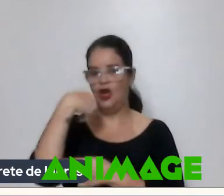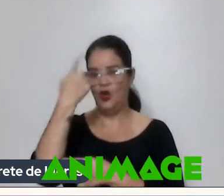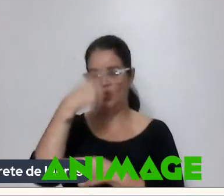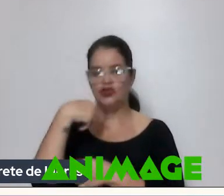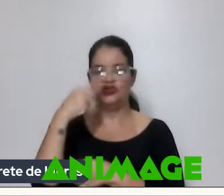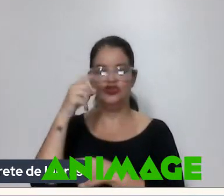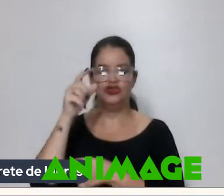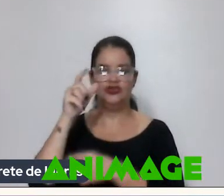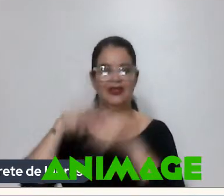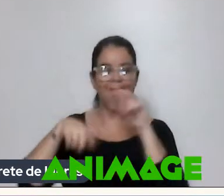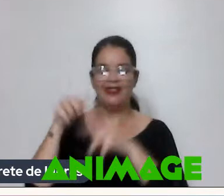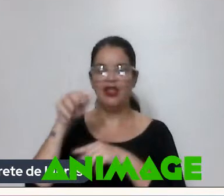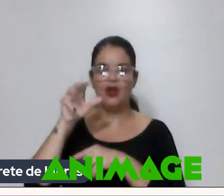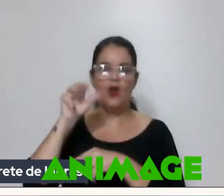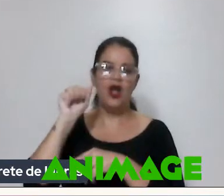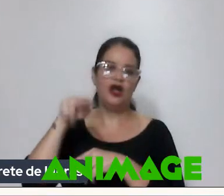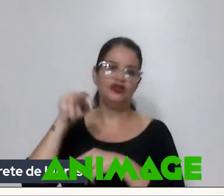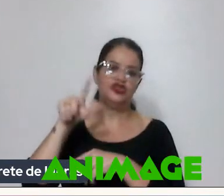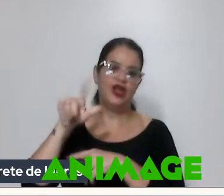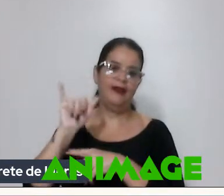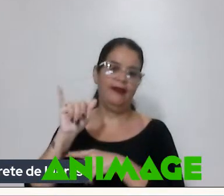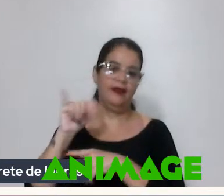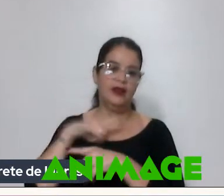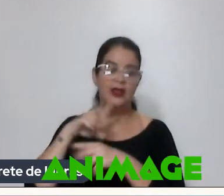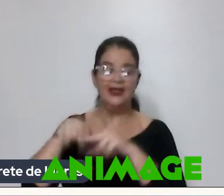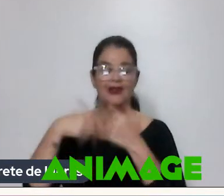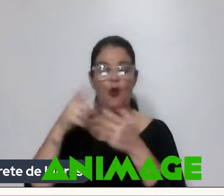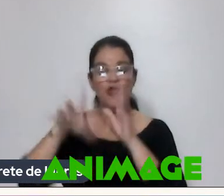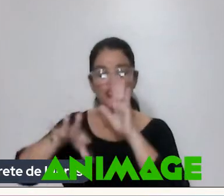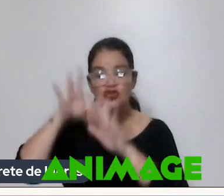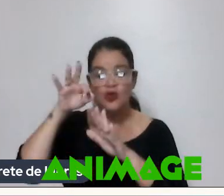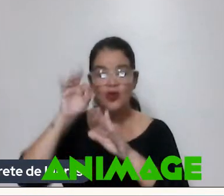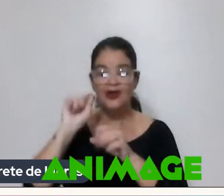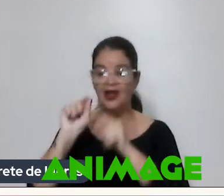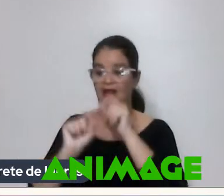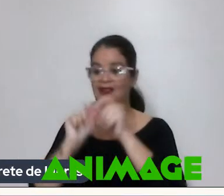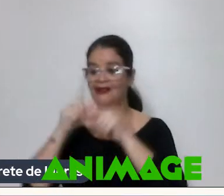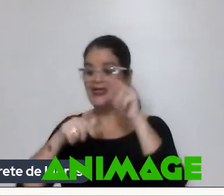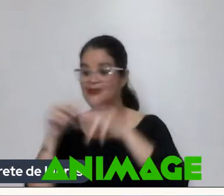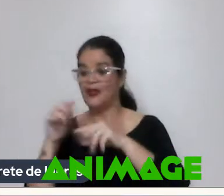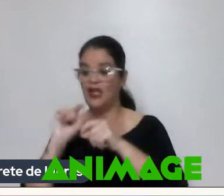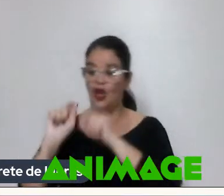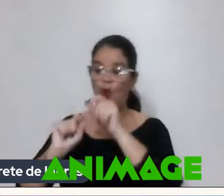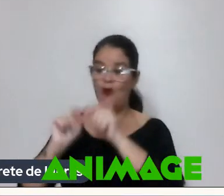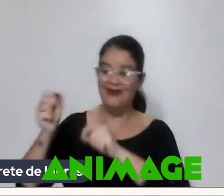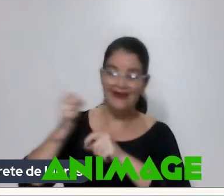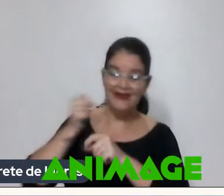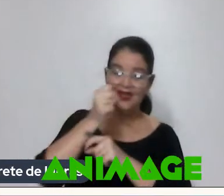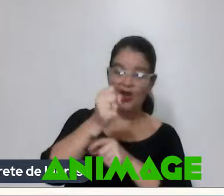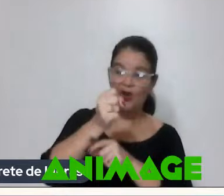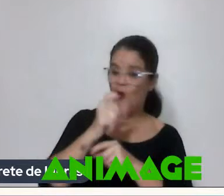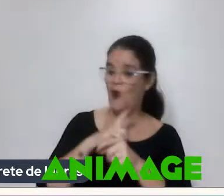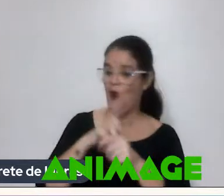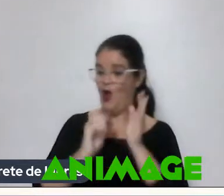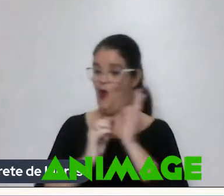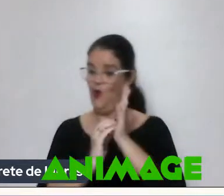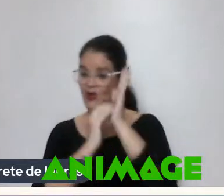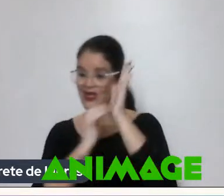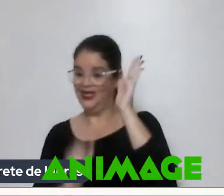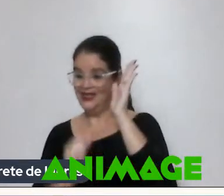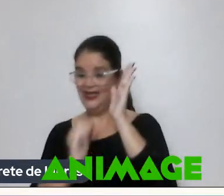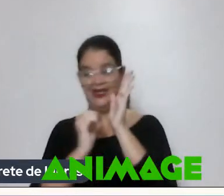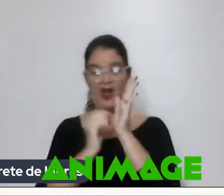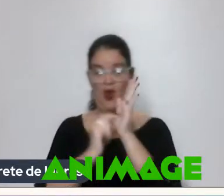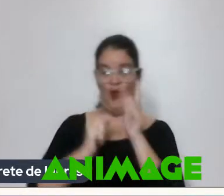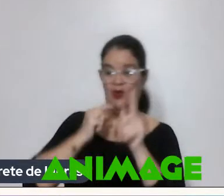Então escolher Isso O que fica Desse material É um desafio Que está na montagem Que